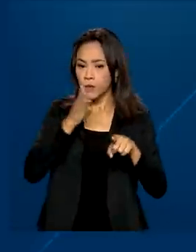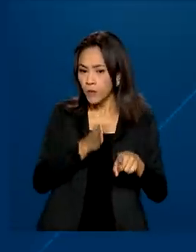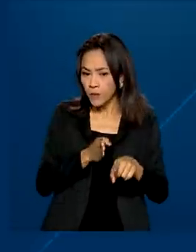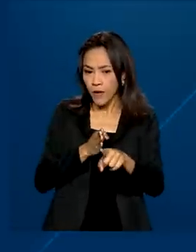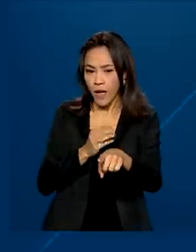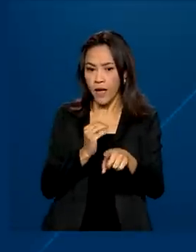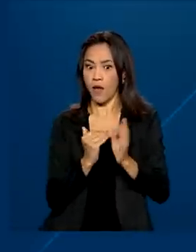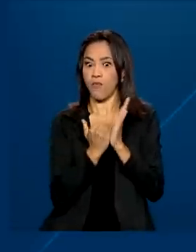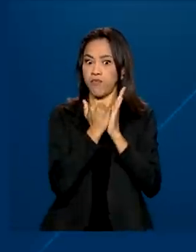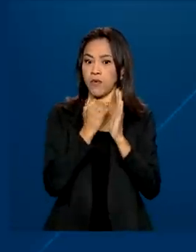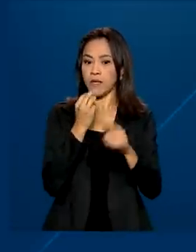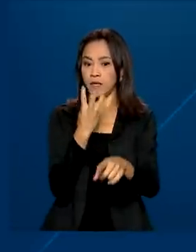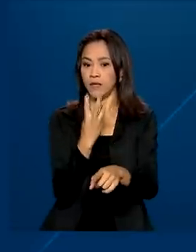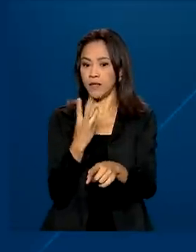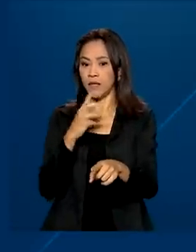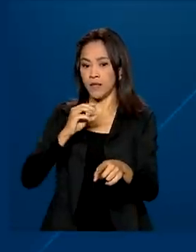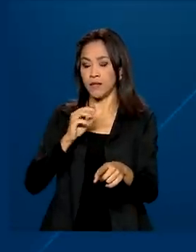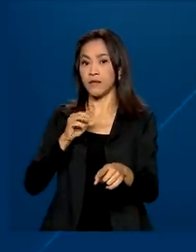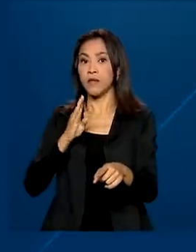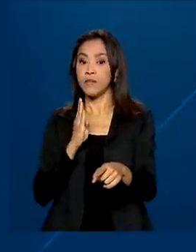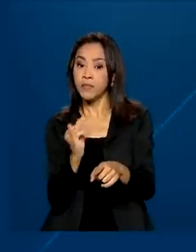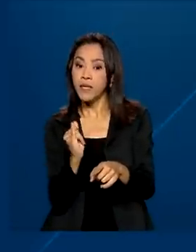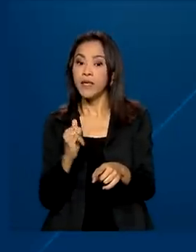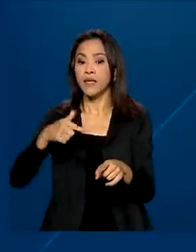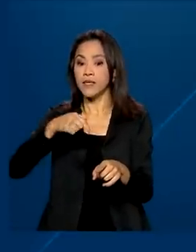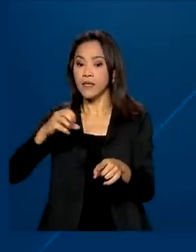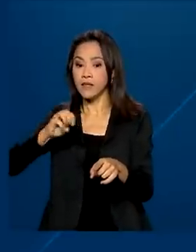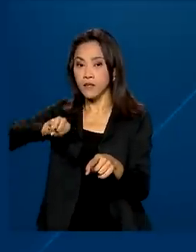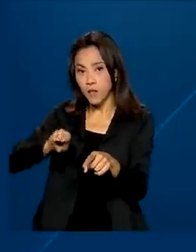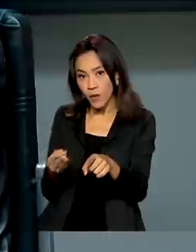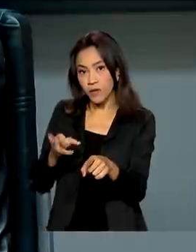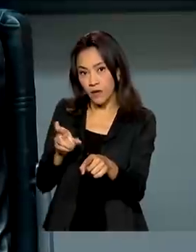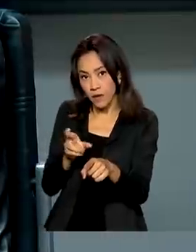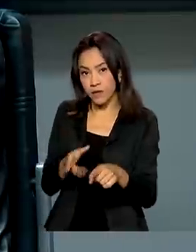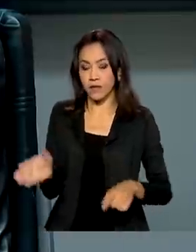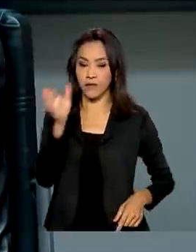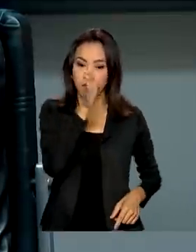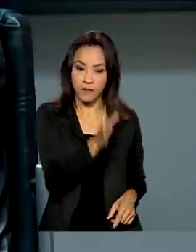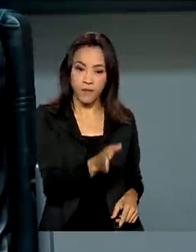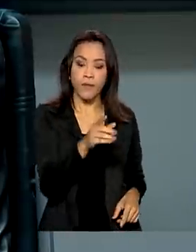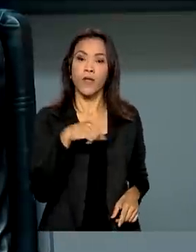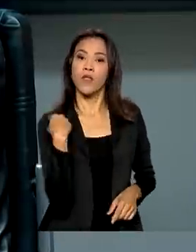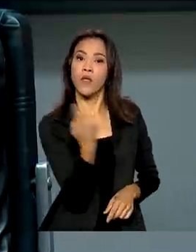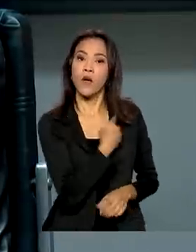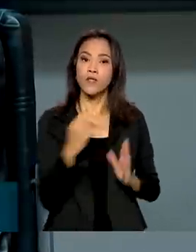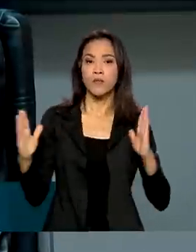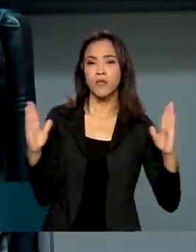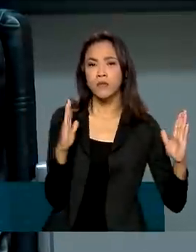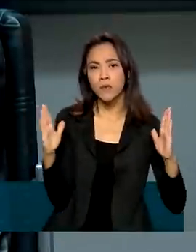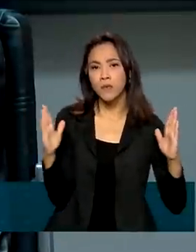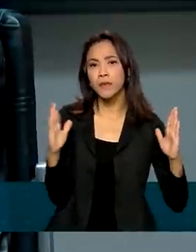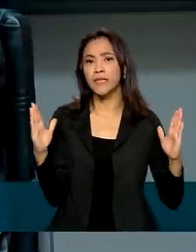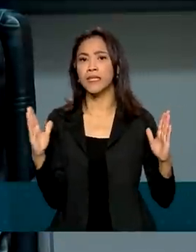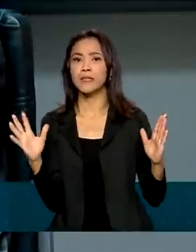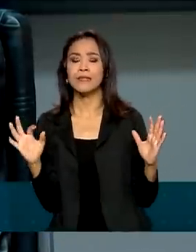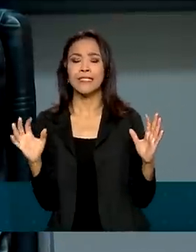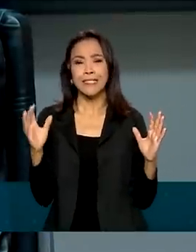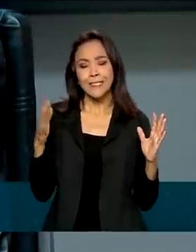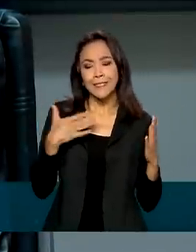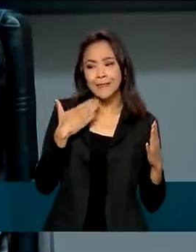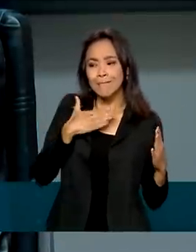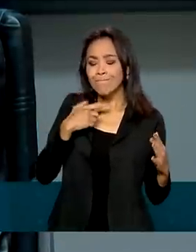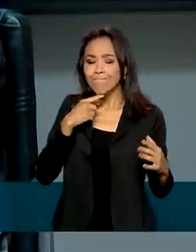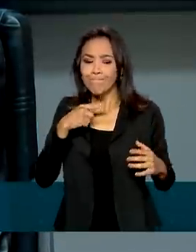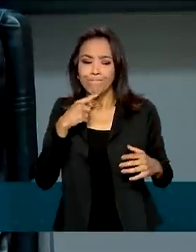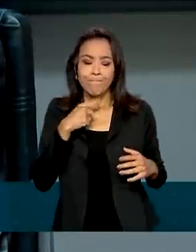primário de R$ 33,7 bilhões. A gente está em momentos de alguma insegurança nas estimativas, seja